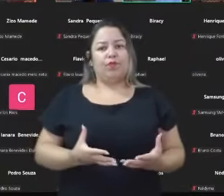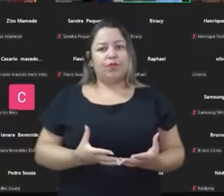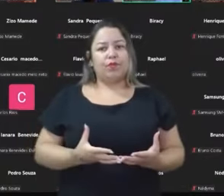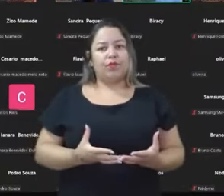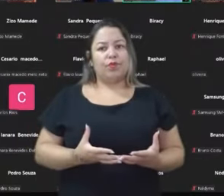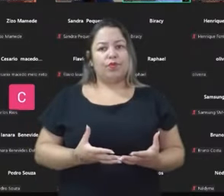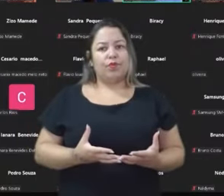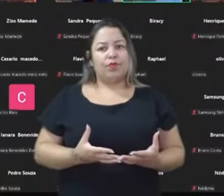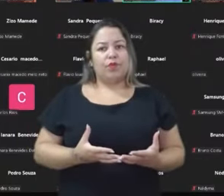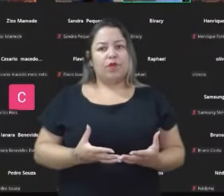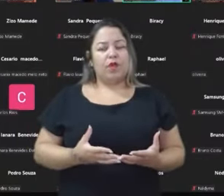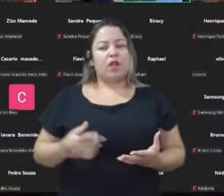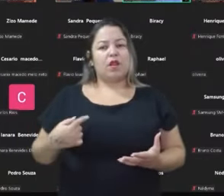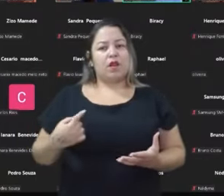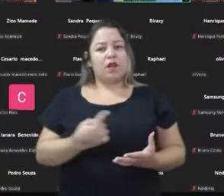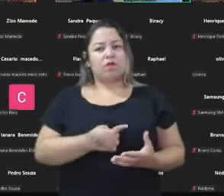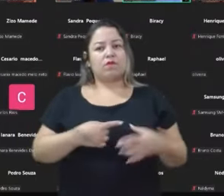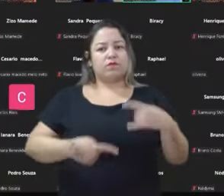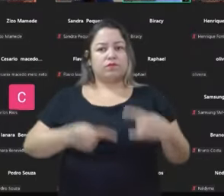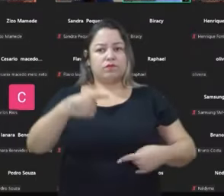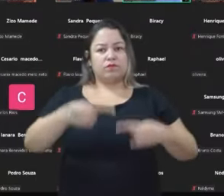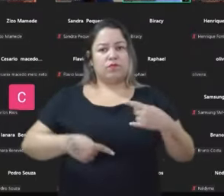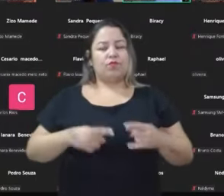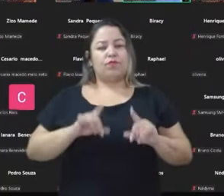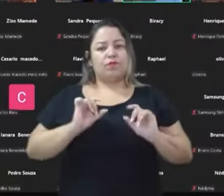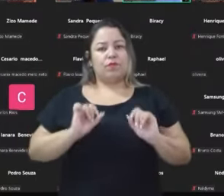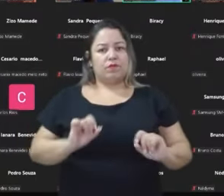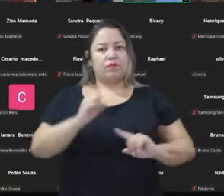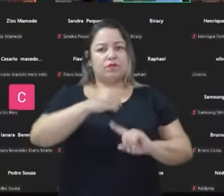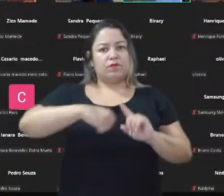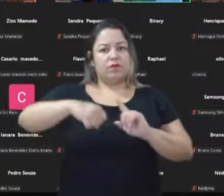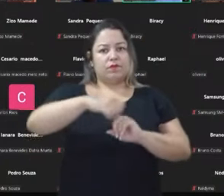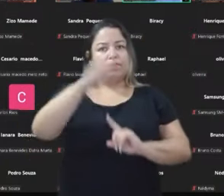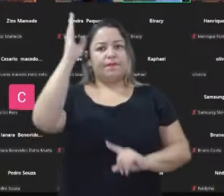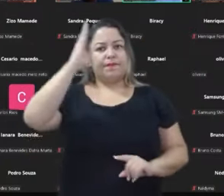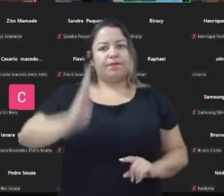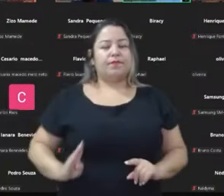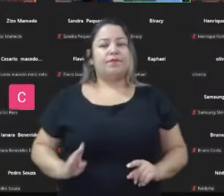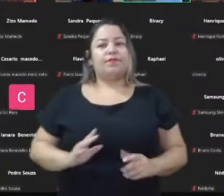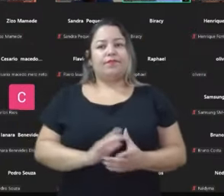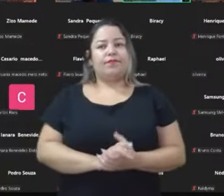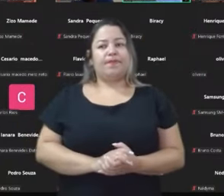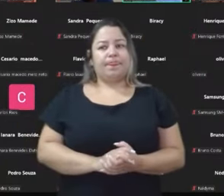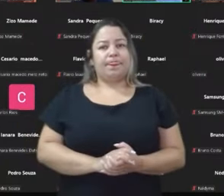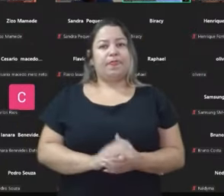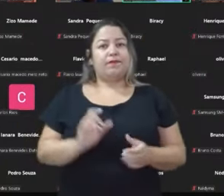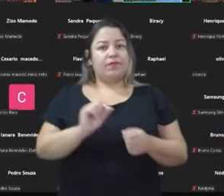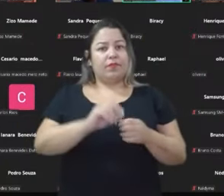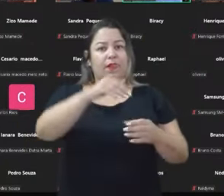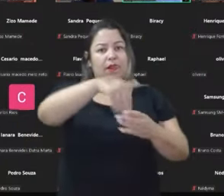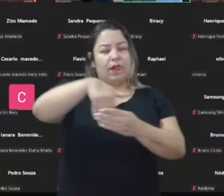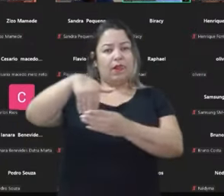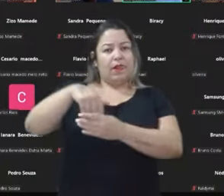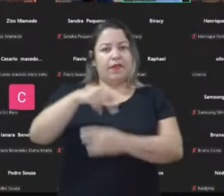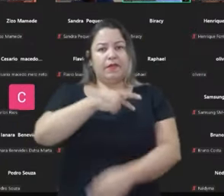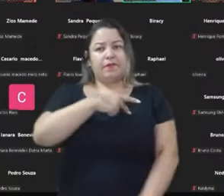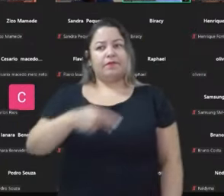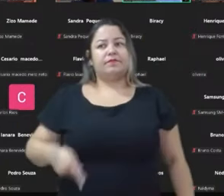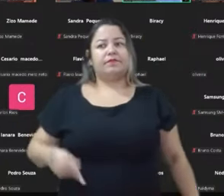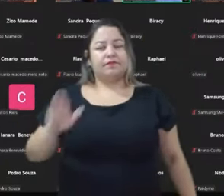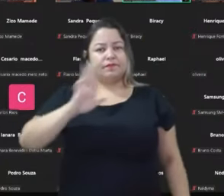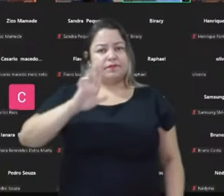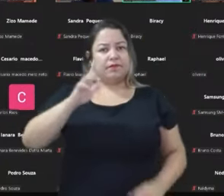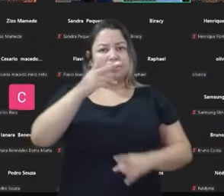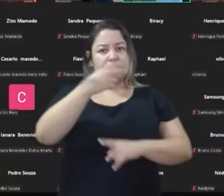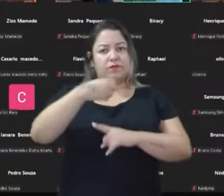na nossa disputa política na sociedade brasileira. A gente fez a eleição do presidente Lula, ganhamos essa